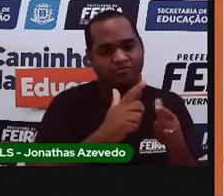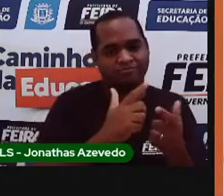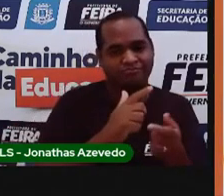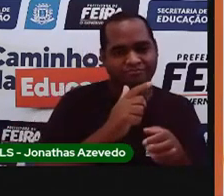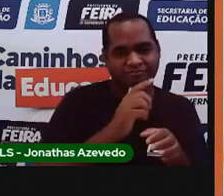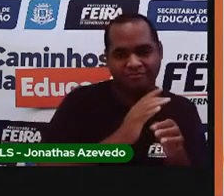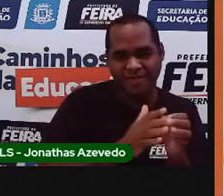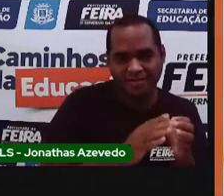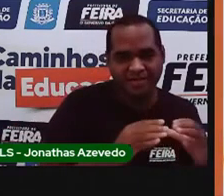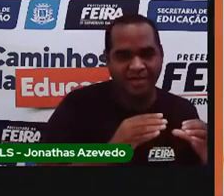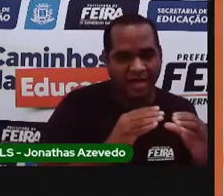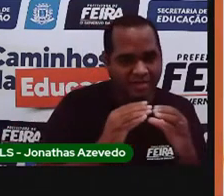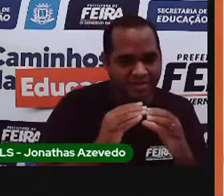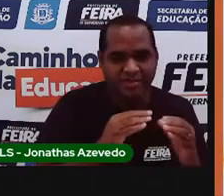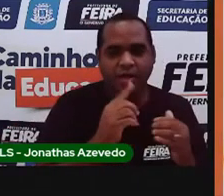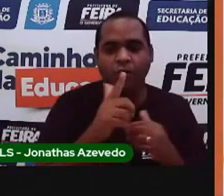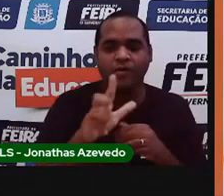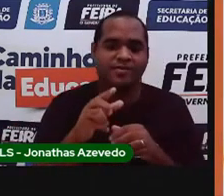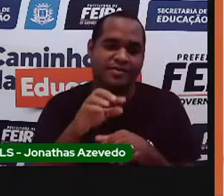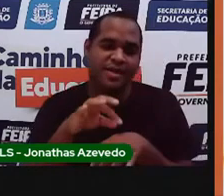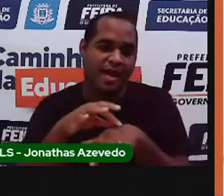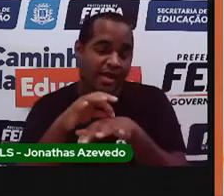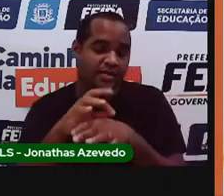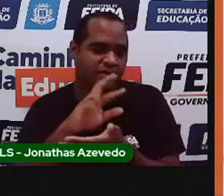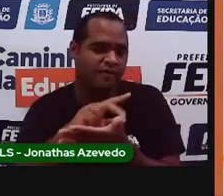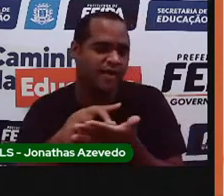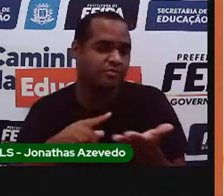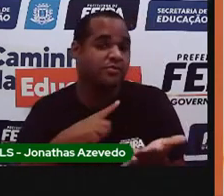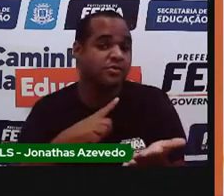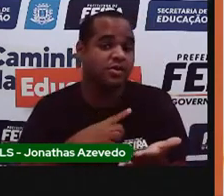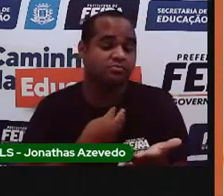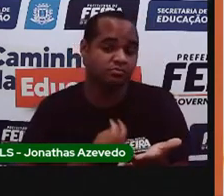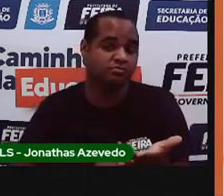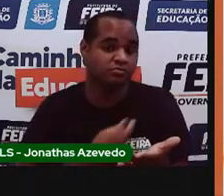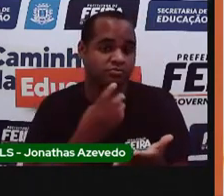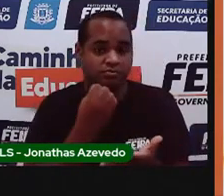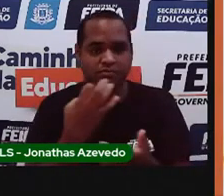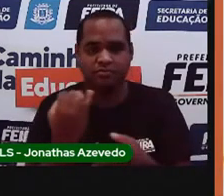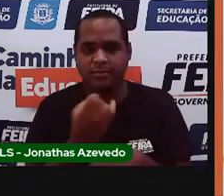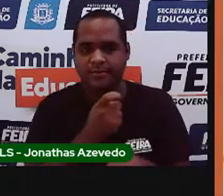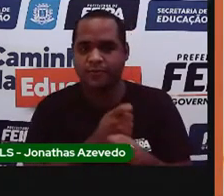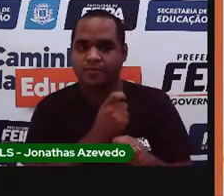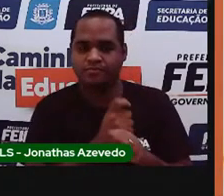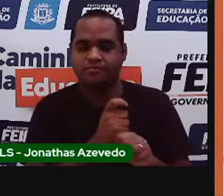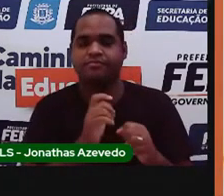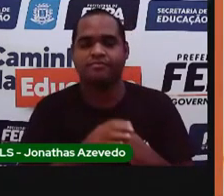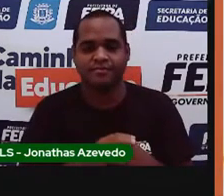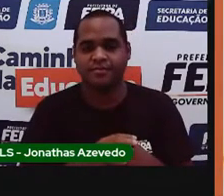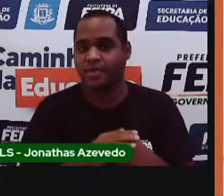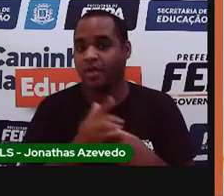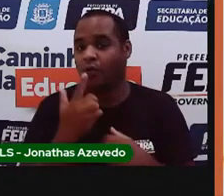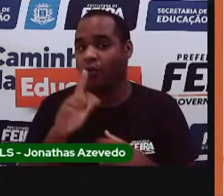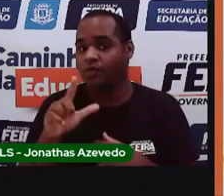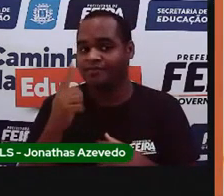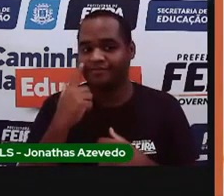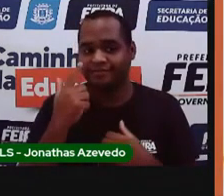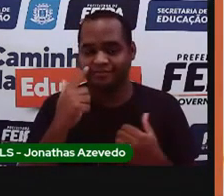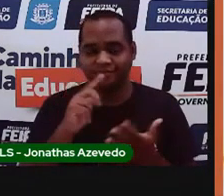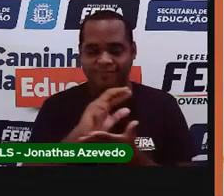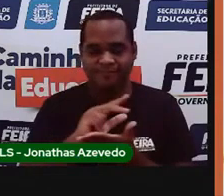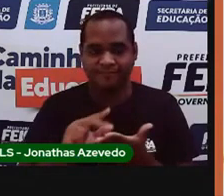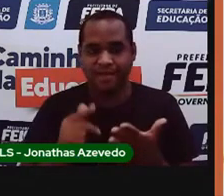carnes também estão na forma sólida. E agora nós vamos ver como nós